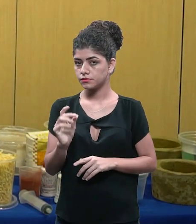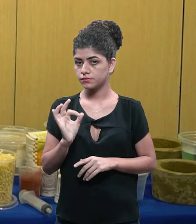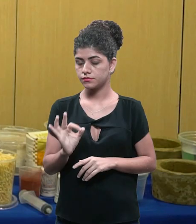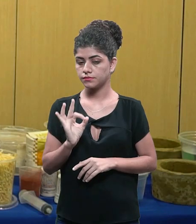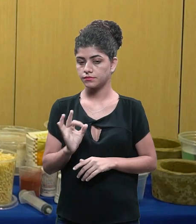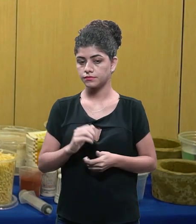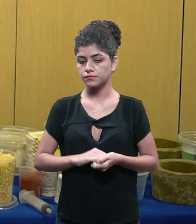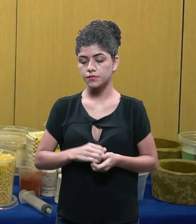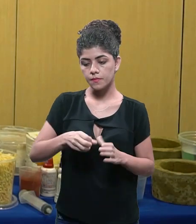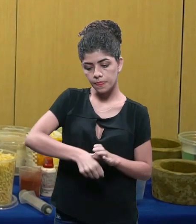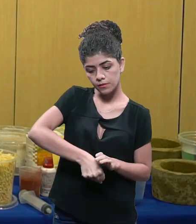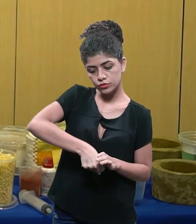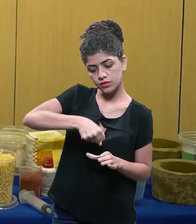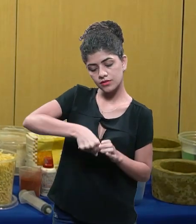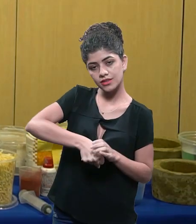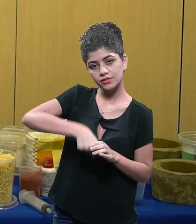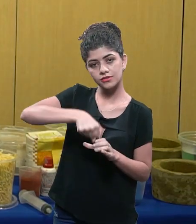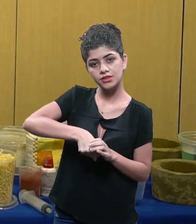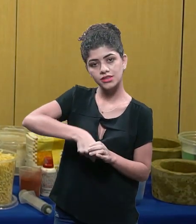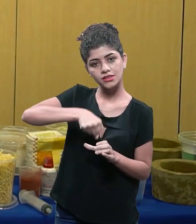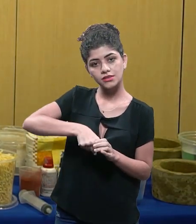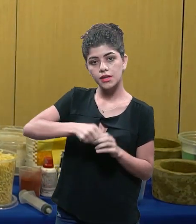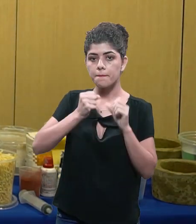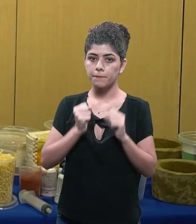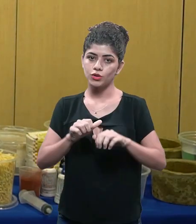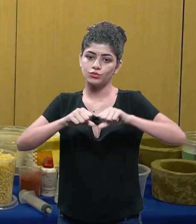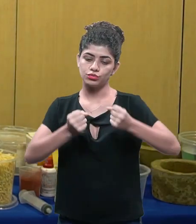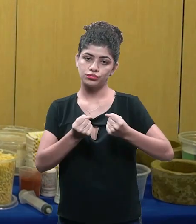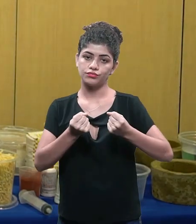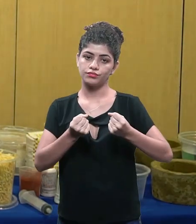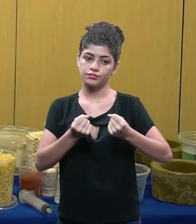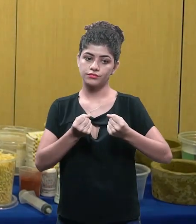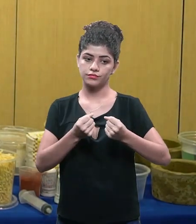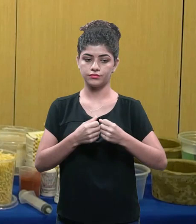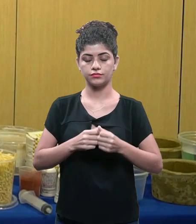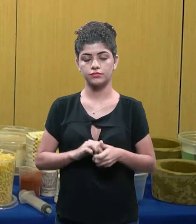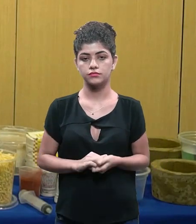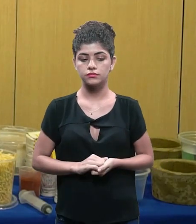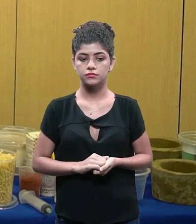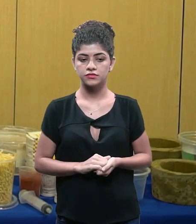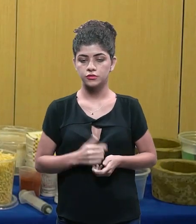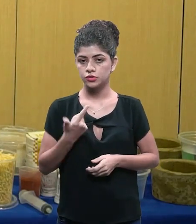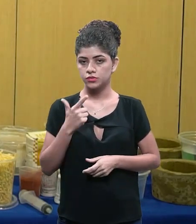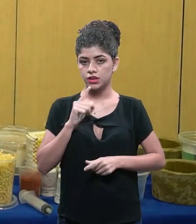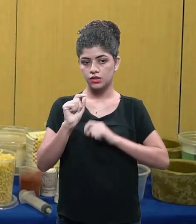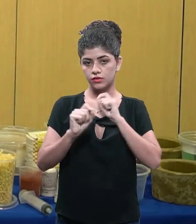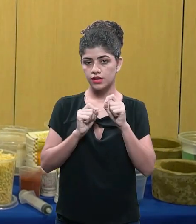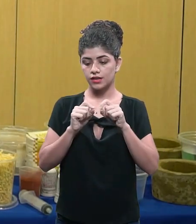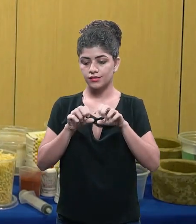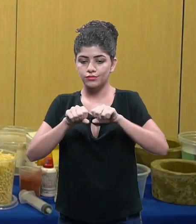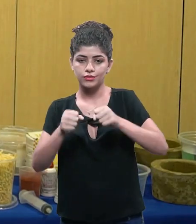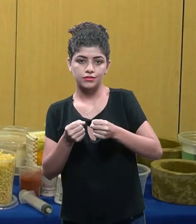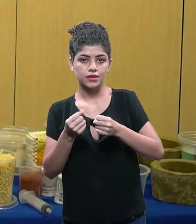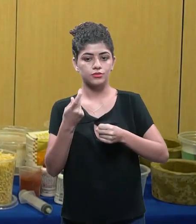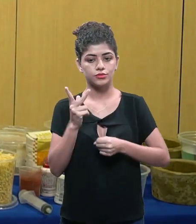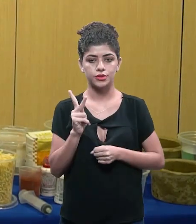certo se ela não for côncava quando você tirar vai tirar com dificuldade e pode ser que ele quebre certo então pra ti não